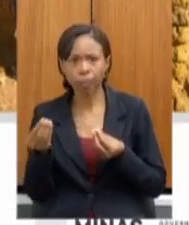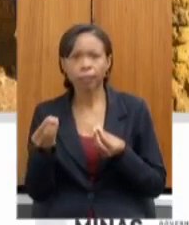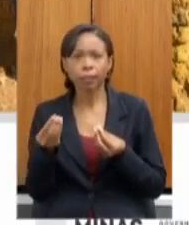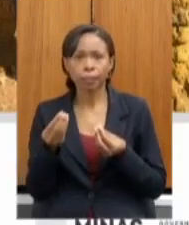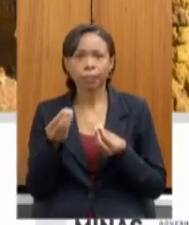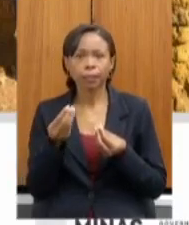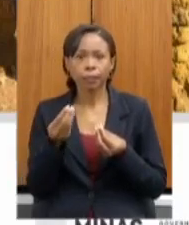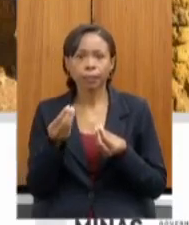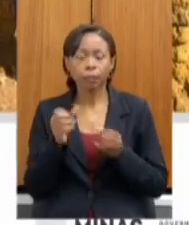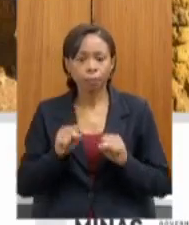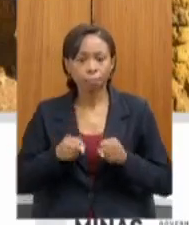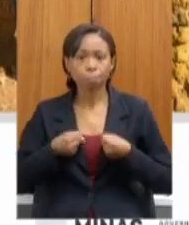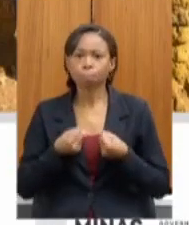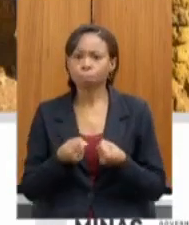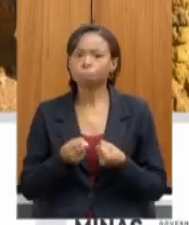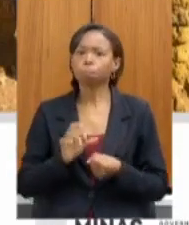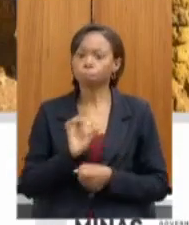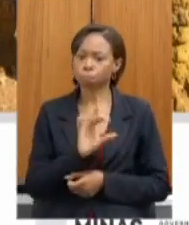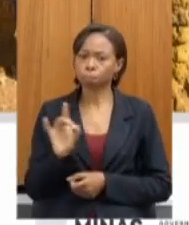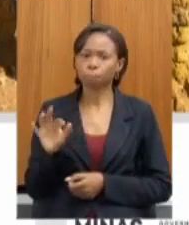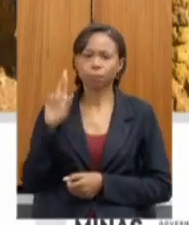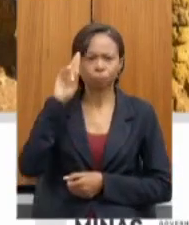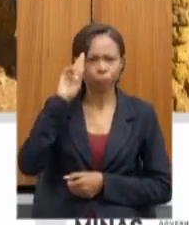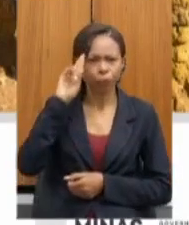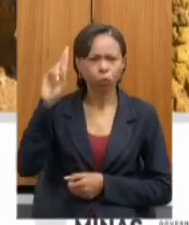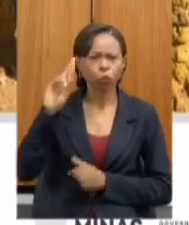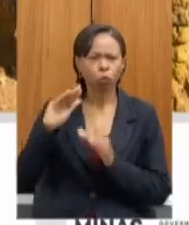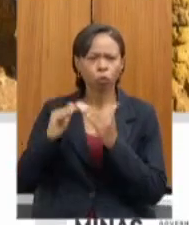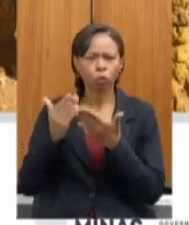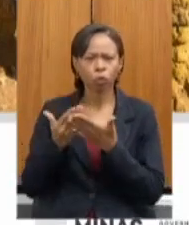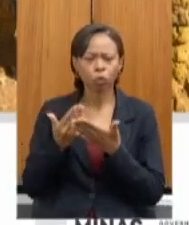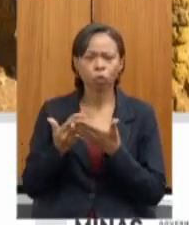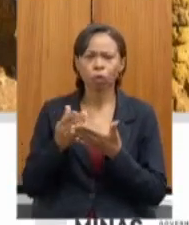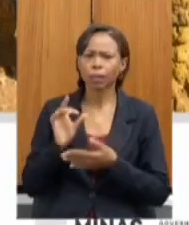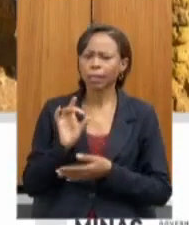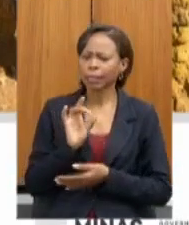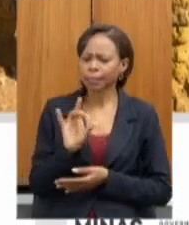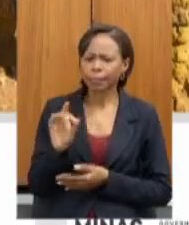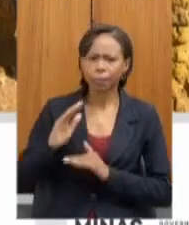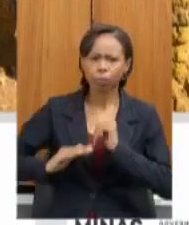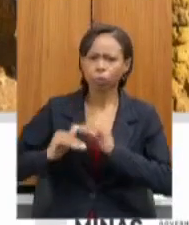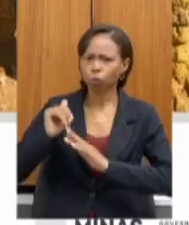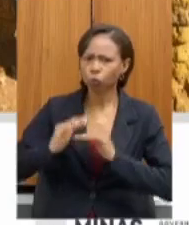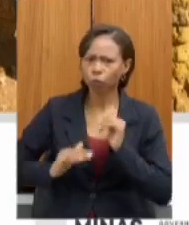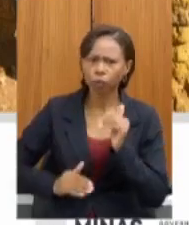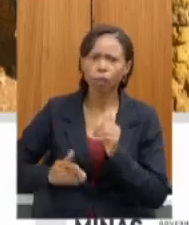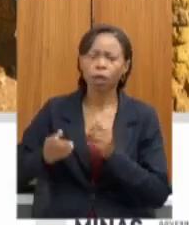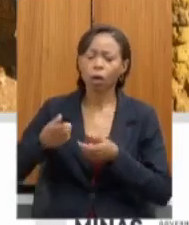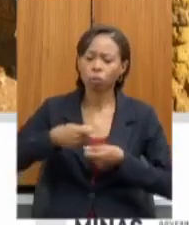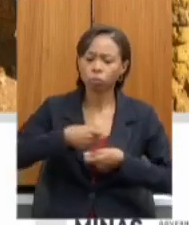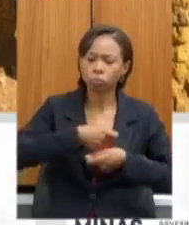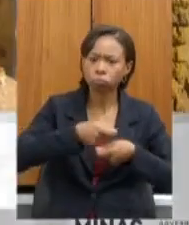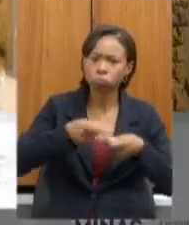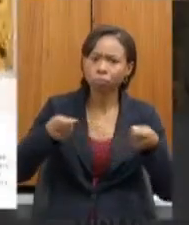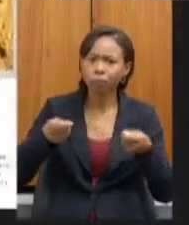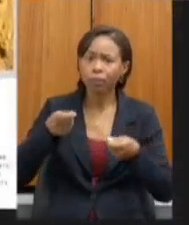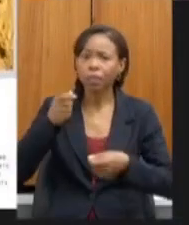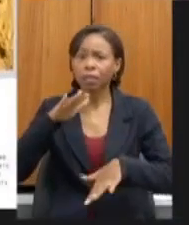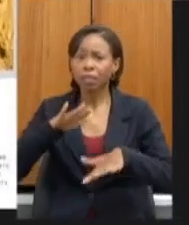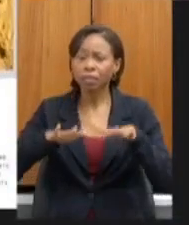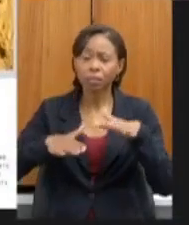o esforço de cada um desses diretores de cada uma das equipes da escola fazendo entrega em condições muito